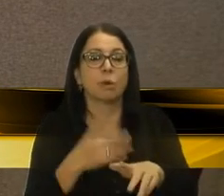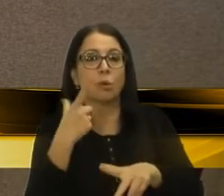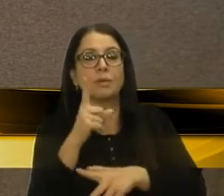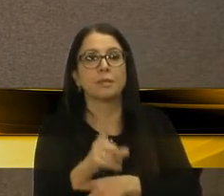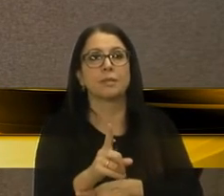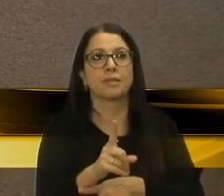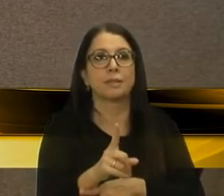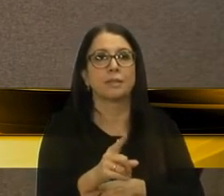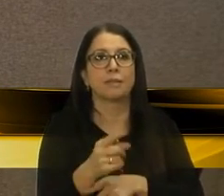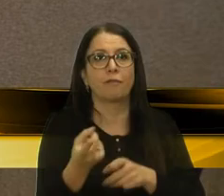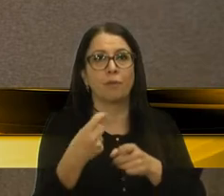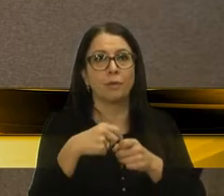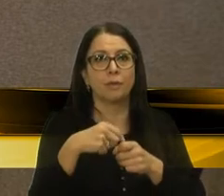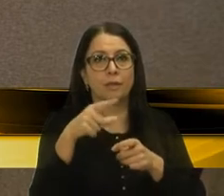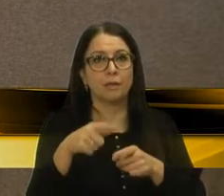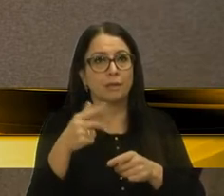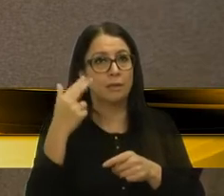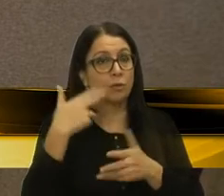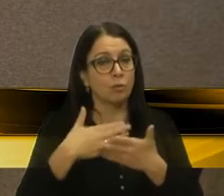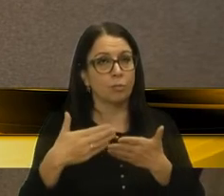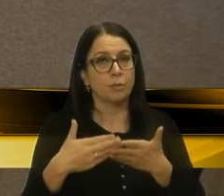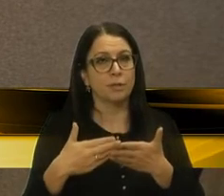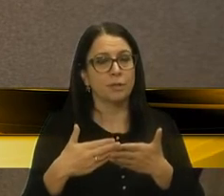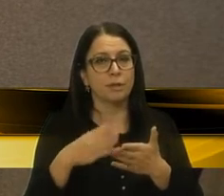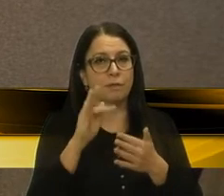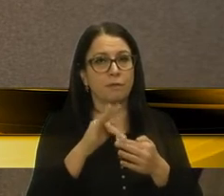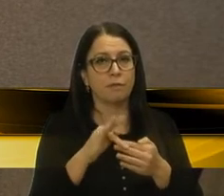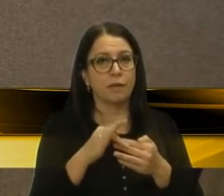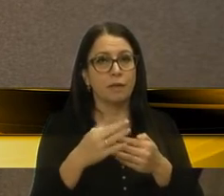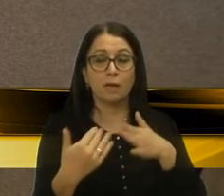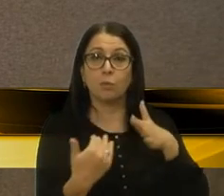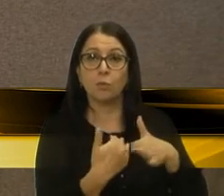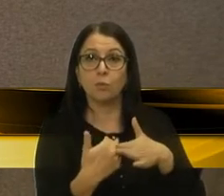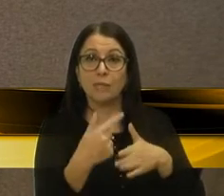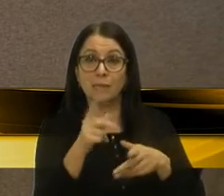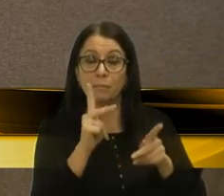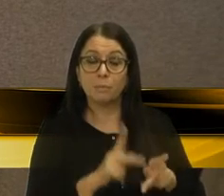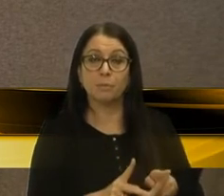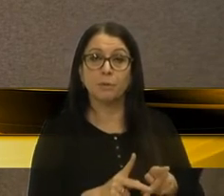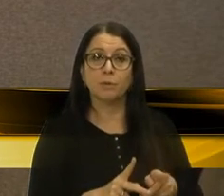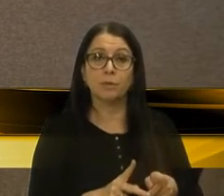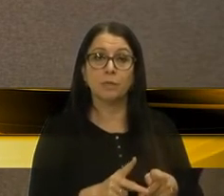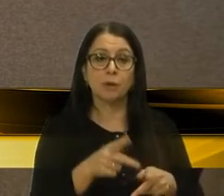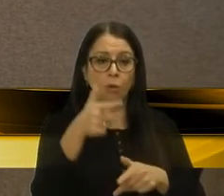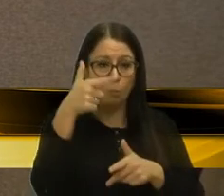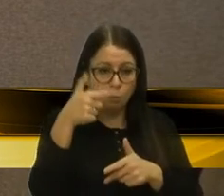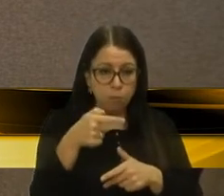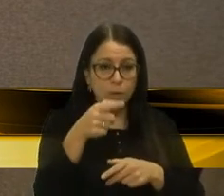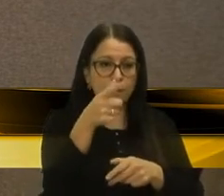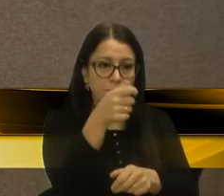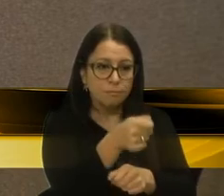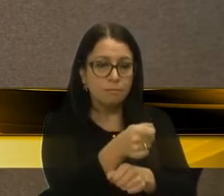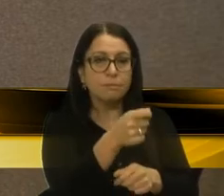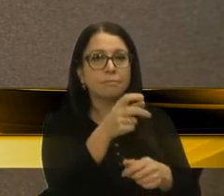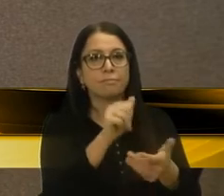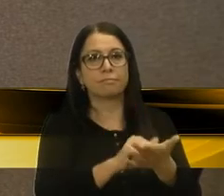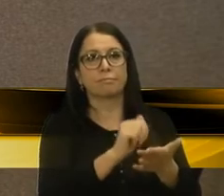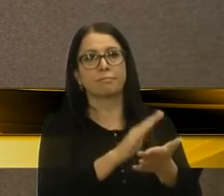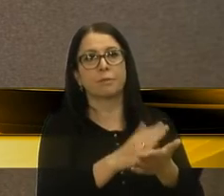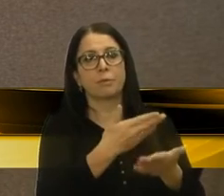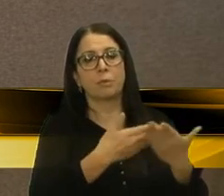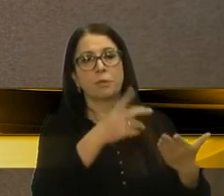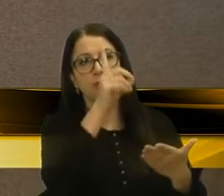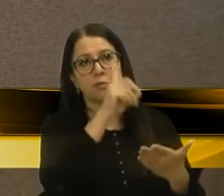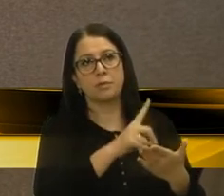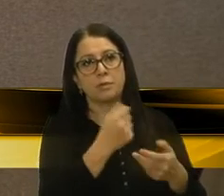a tua pista de origem, sair da contramão. E está ali o pessoal com o secador flagrando. E aí tu vai perder o direito